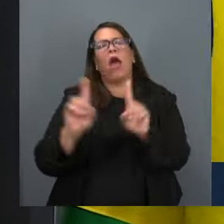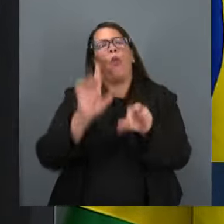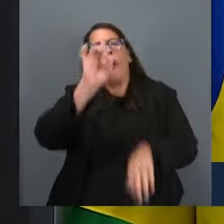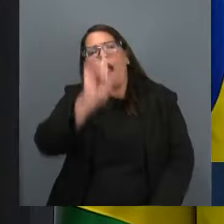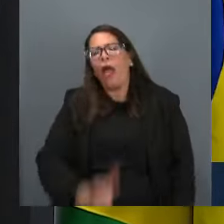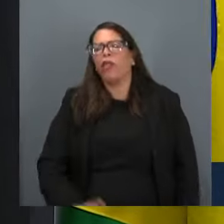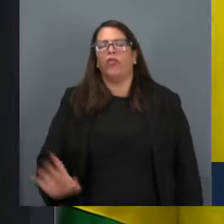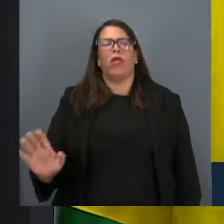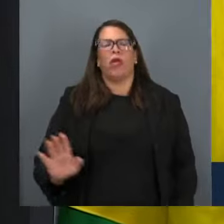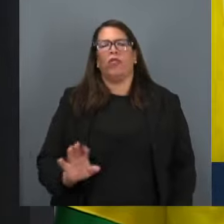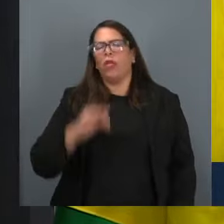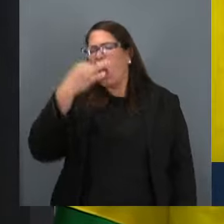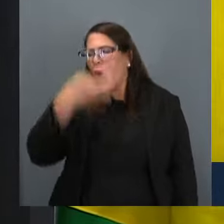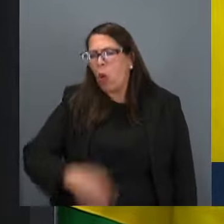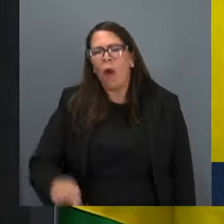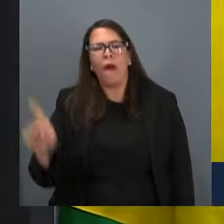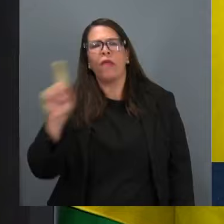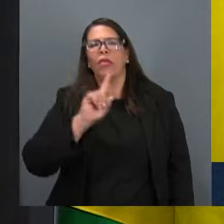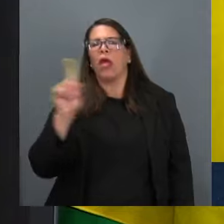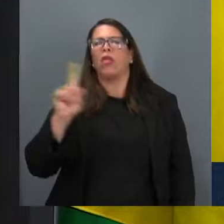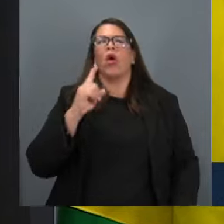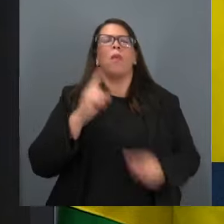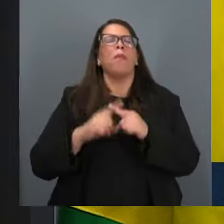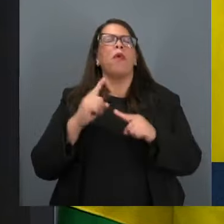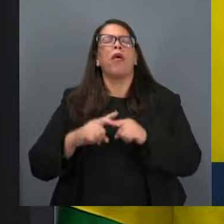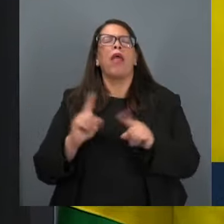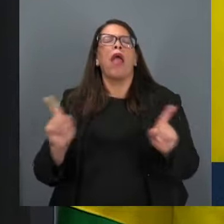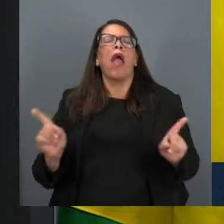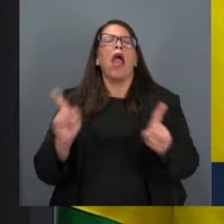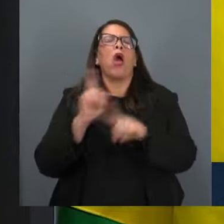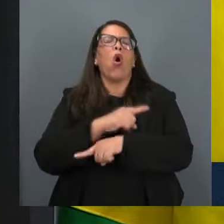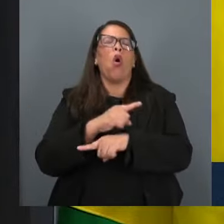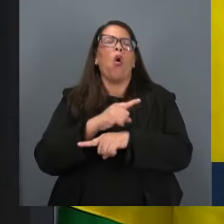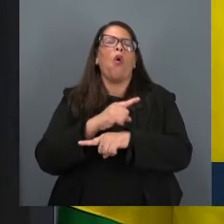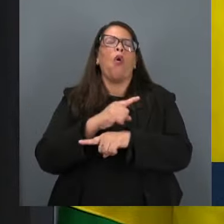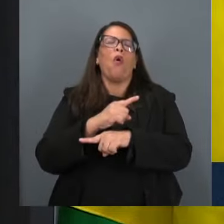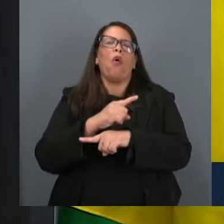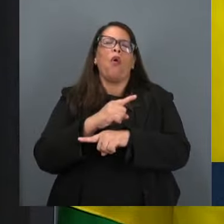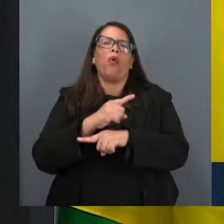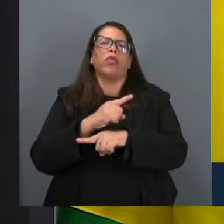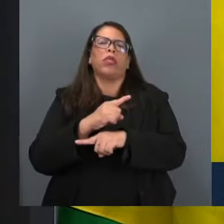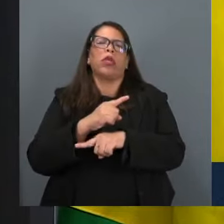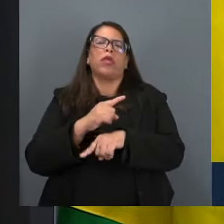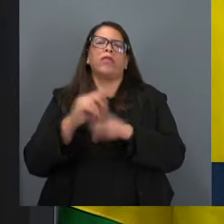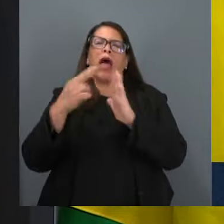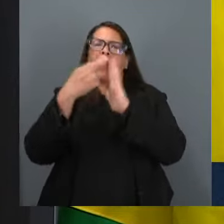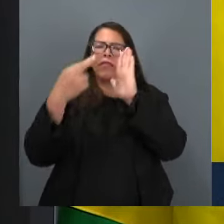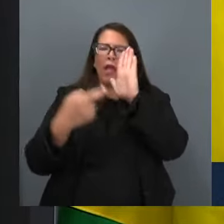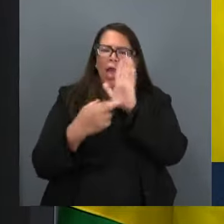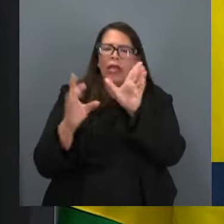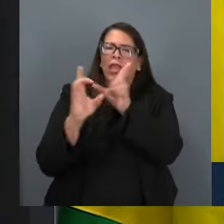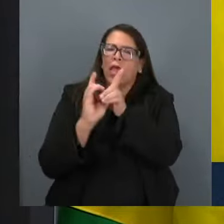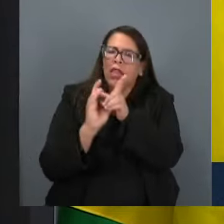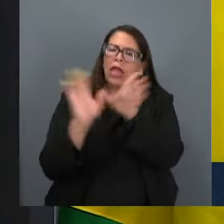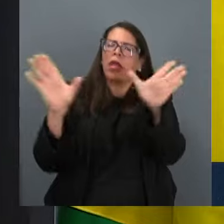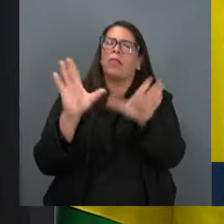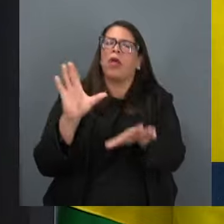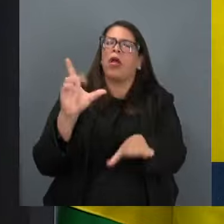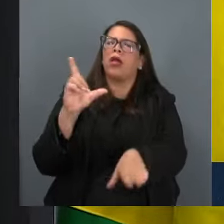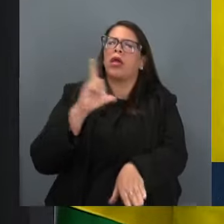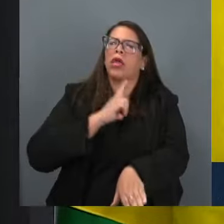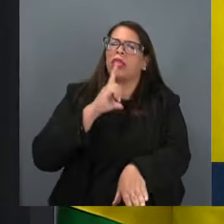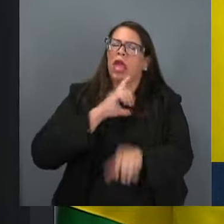por contrariar os mais fundamentais preceitos democráticos que presidem